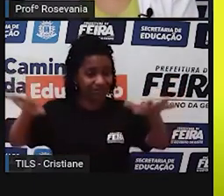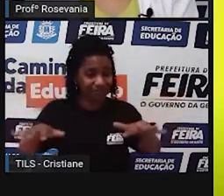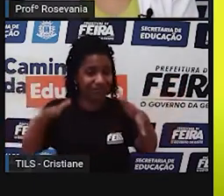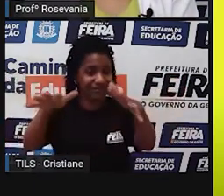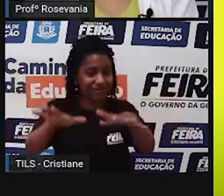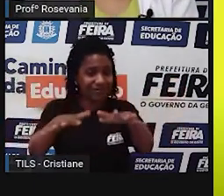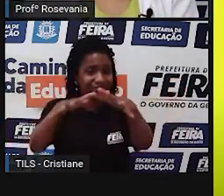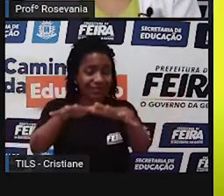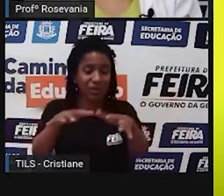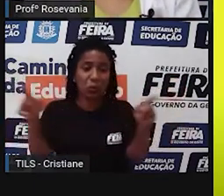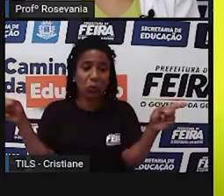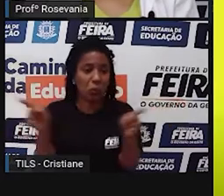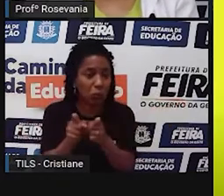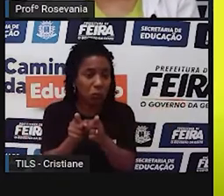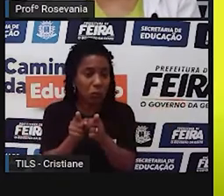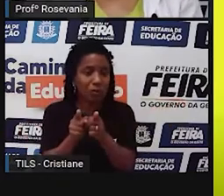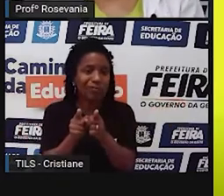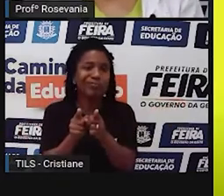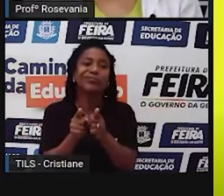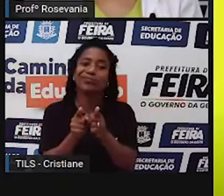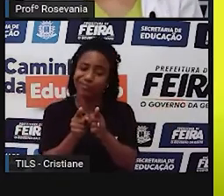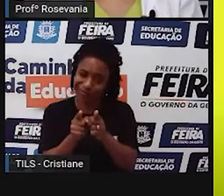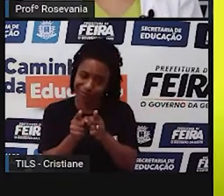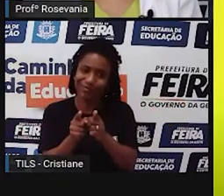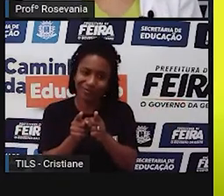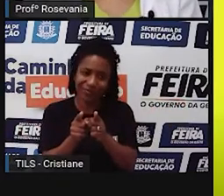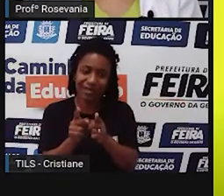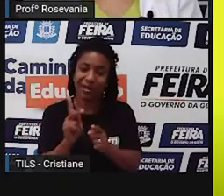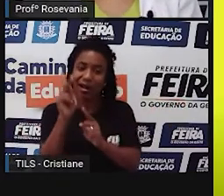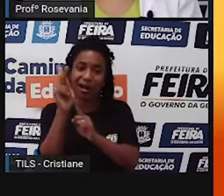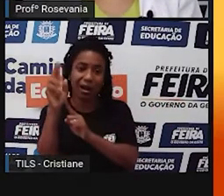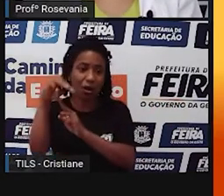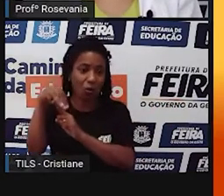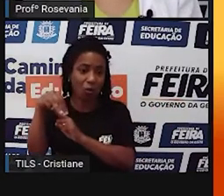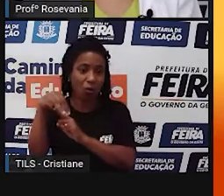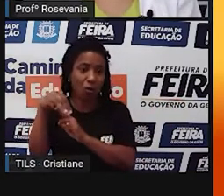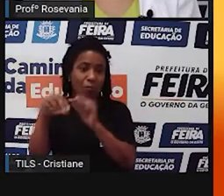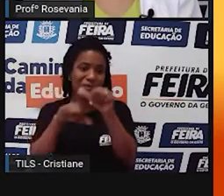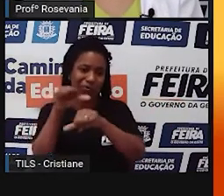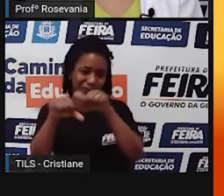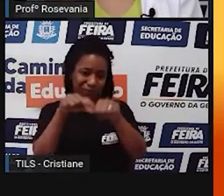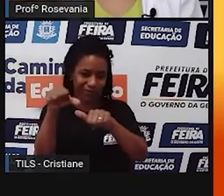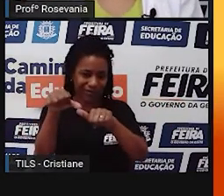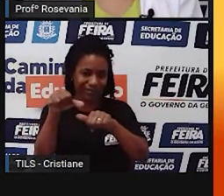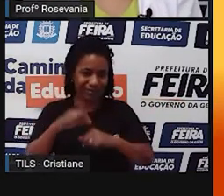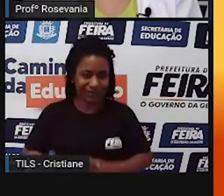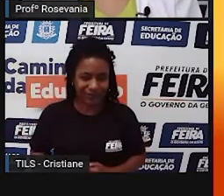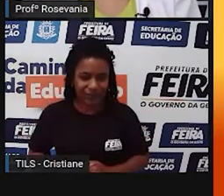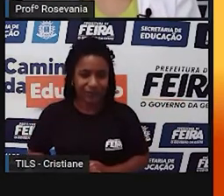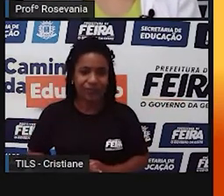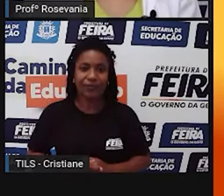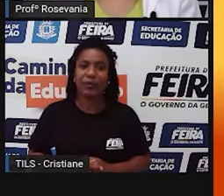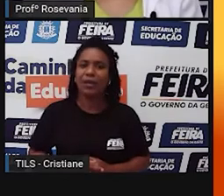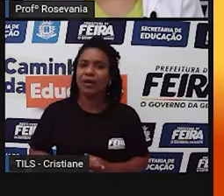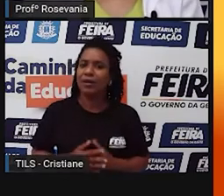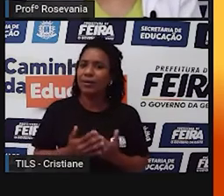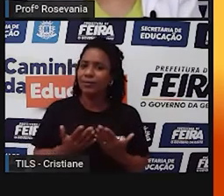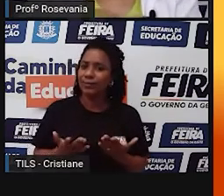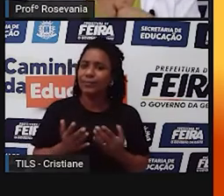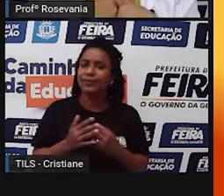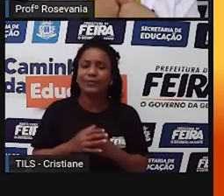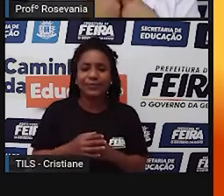milhões e 510 mil quilômetros quadrados. Então, você percebeu a importância disso, né. Então, como é que funciona